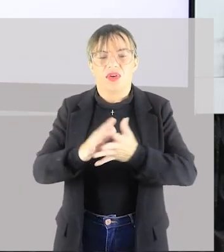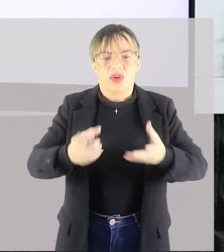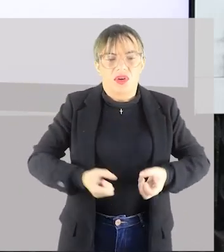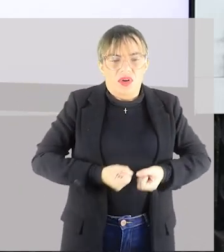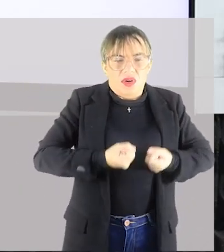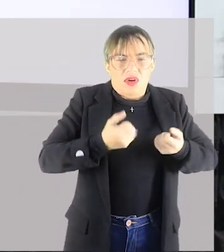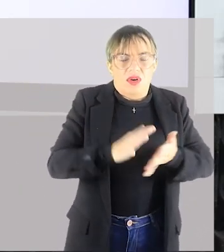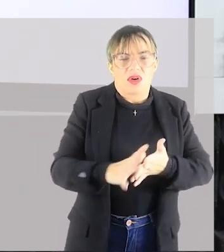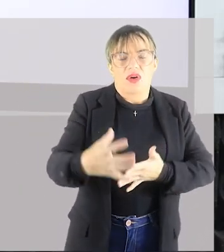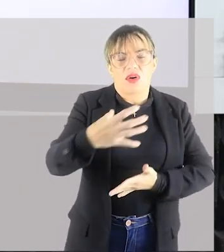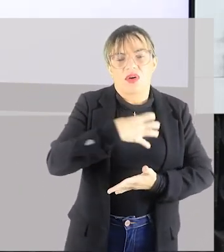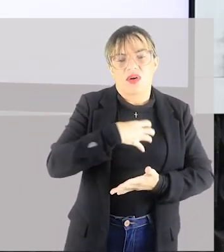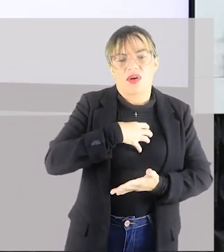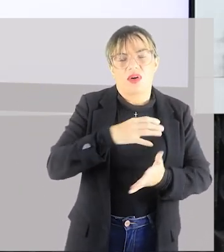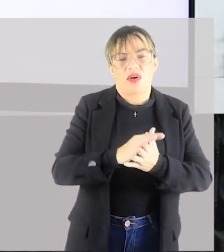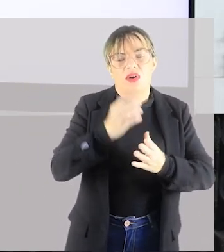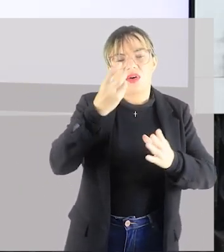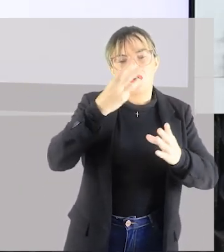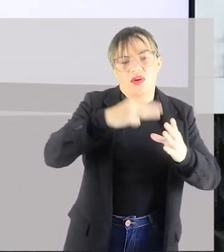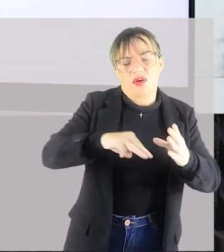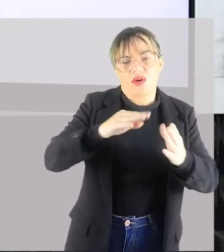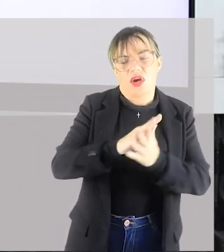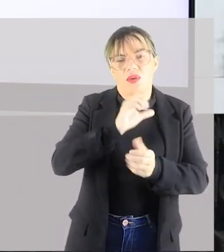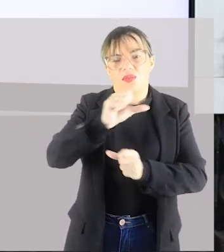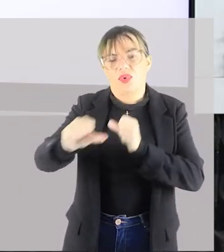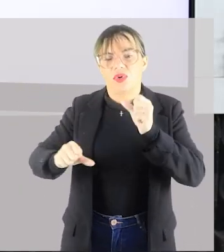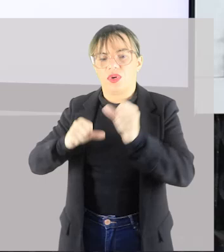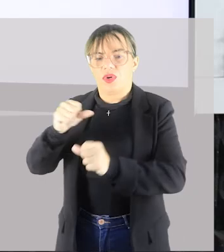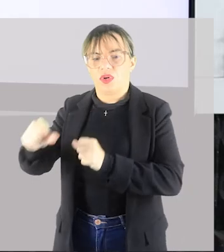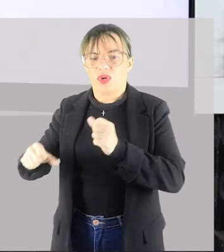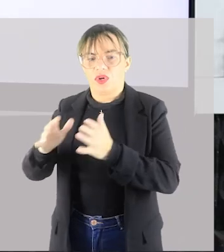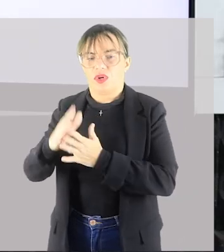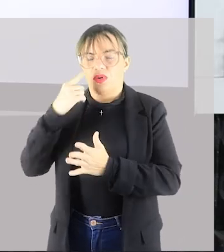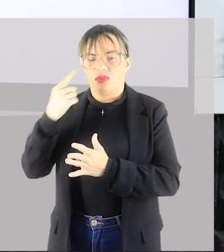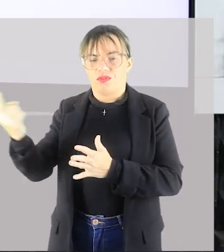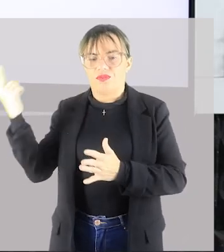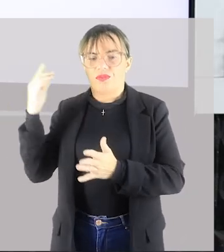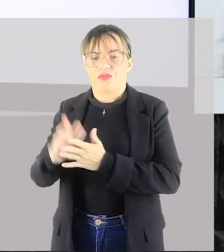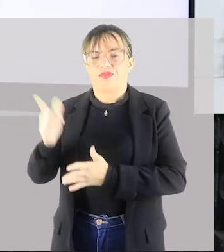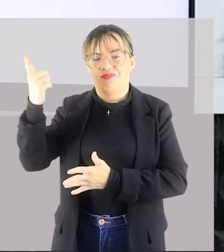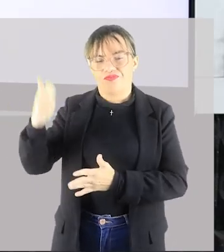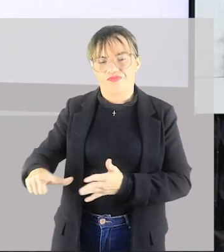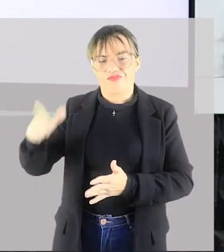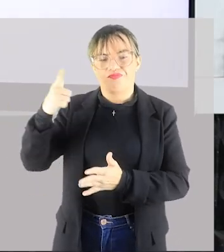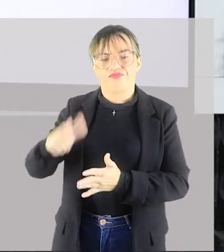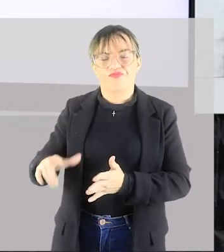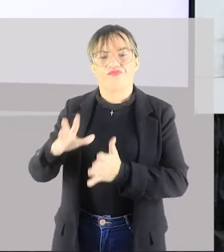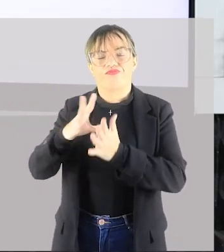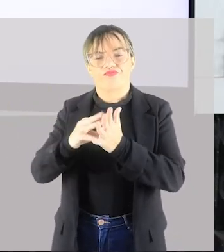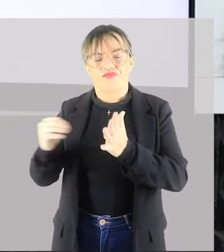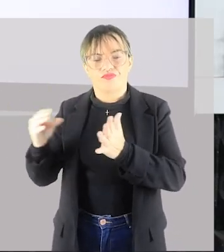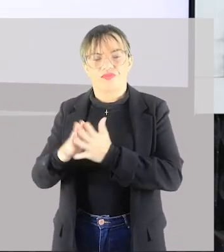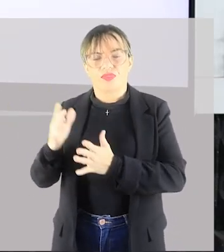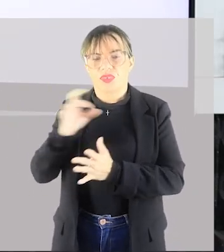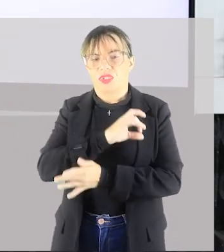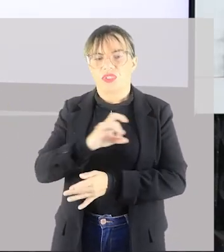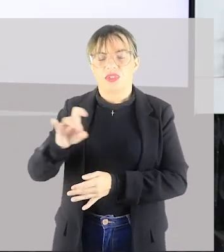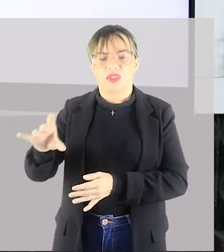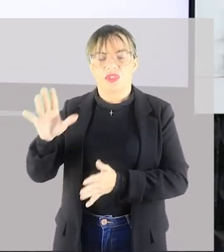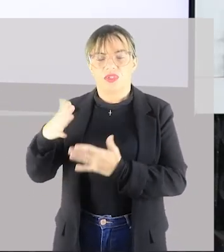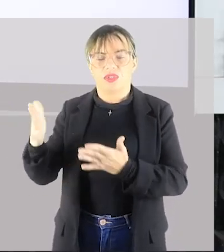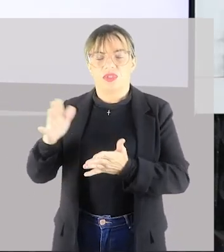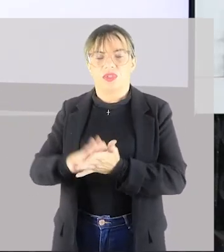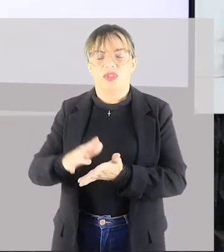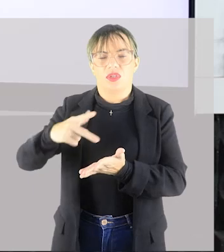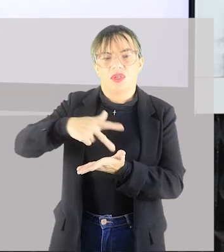sentimento, uma mensagem e passam apenas a ser repetitivas e reproduzidas. Apenas passos